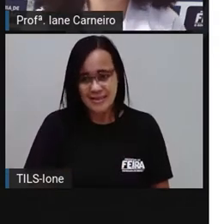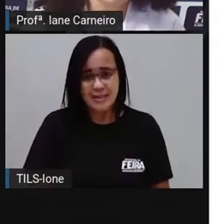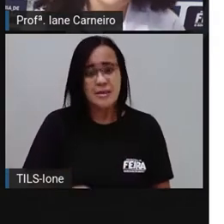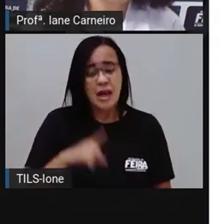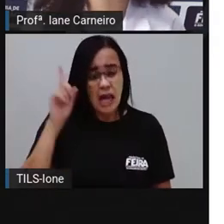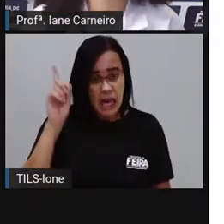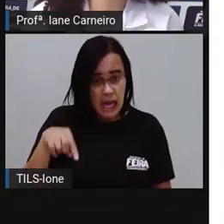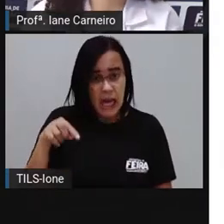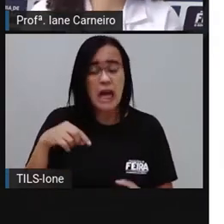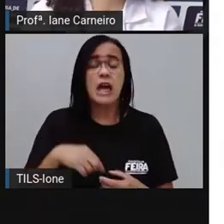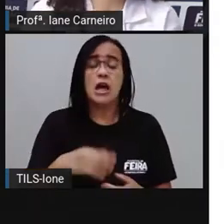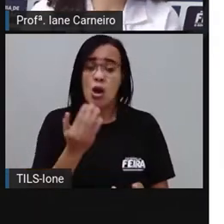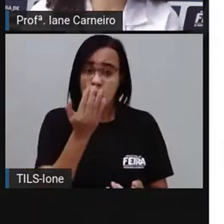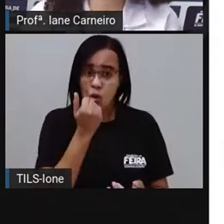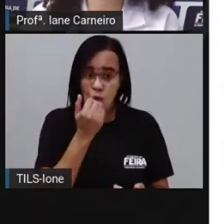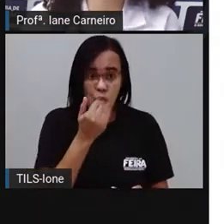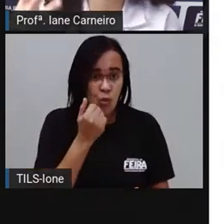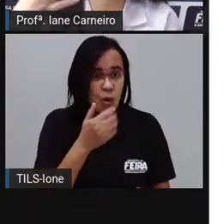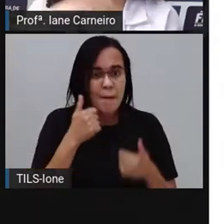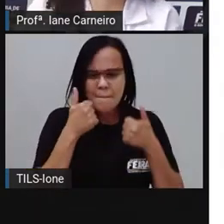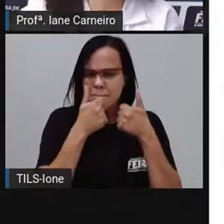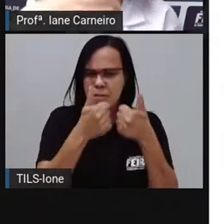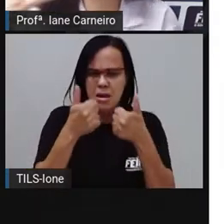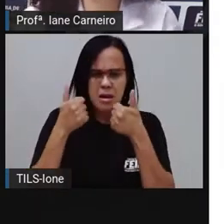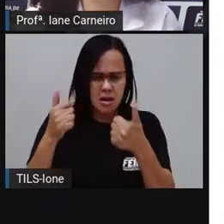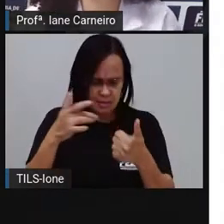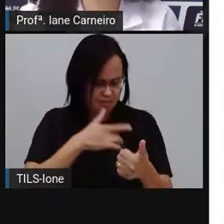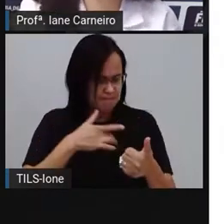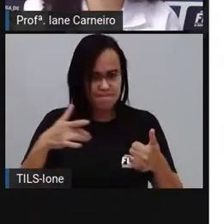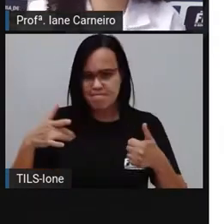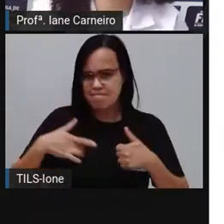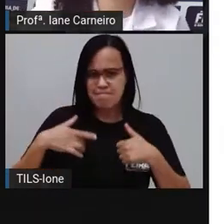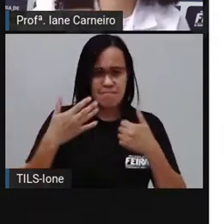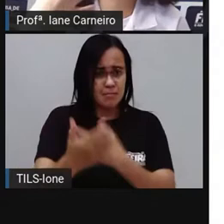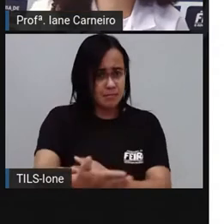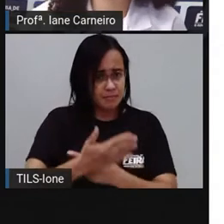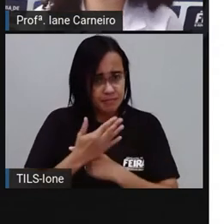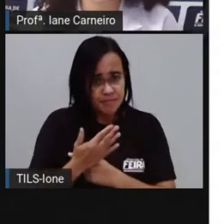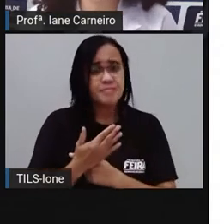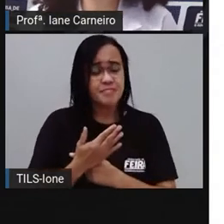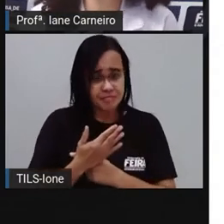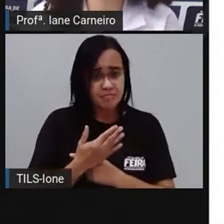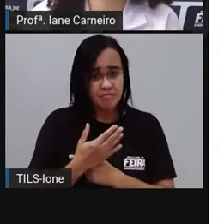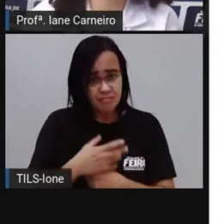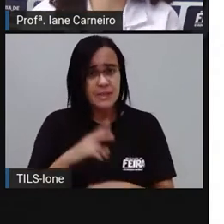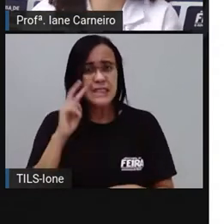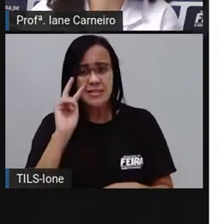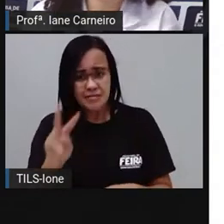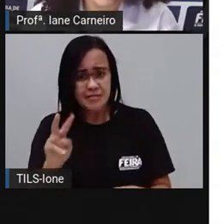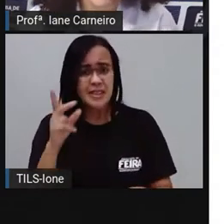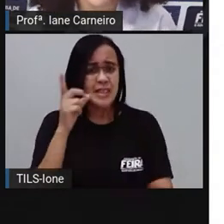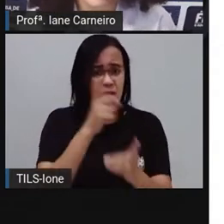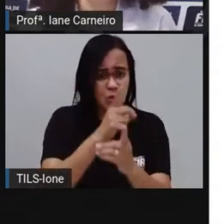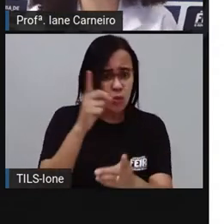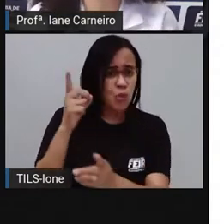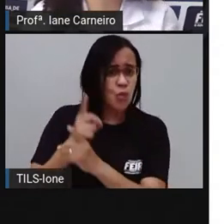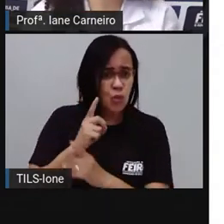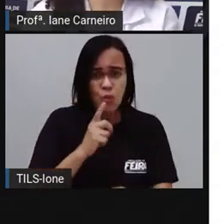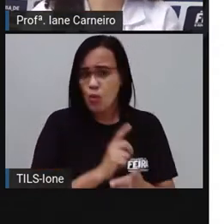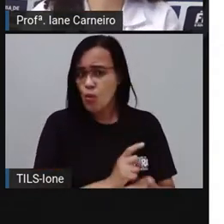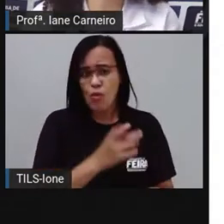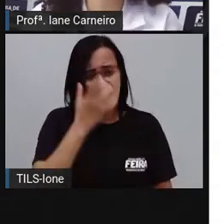muito nutritiva, né? E é algo que a gente encontra com muita frequência no Nordeste, que é o milho, né?